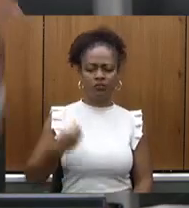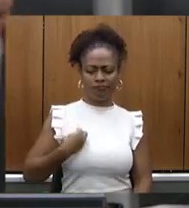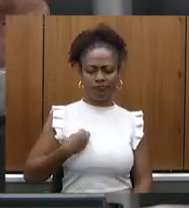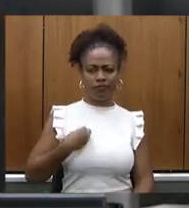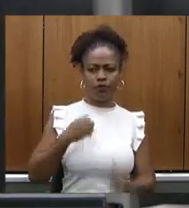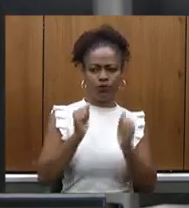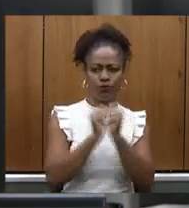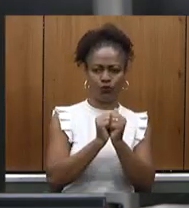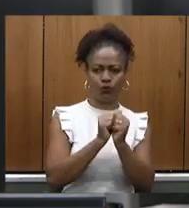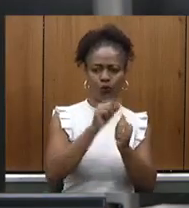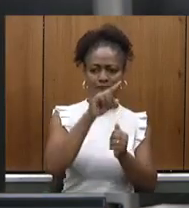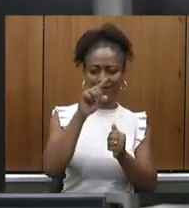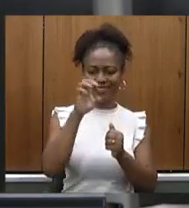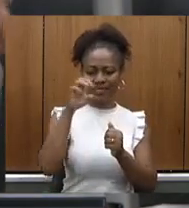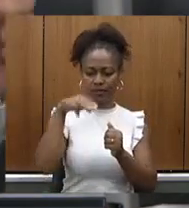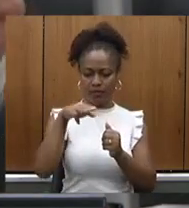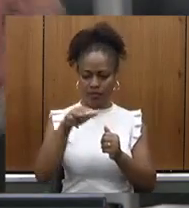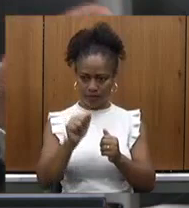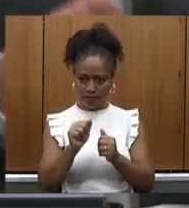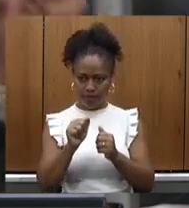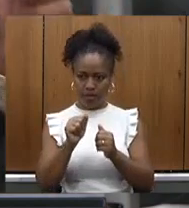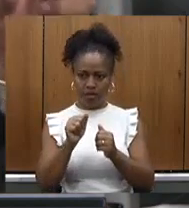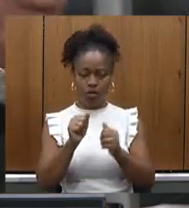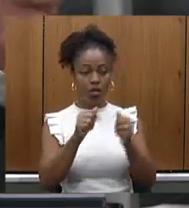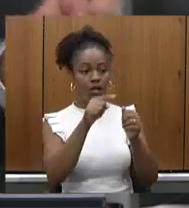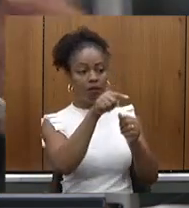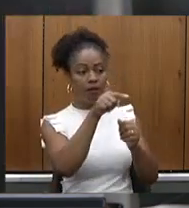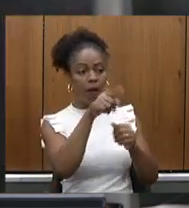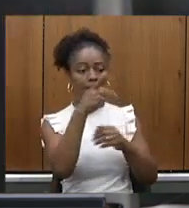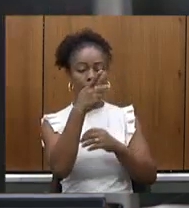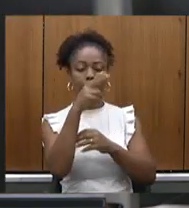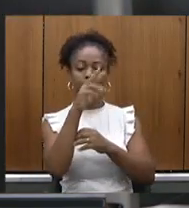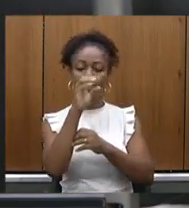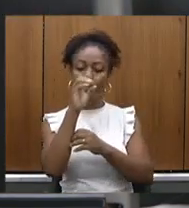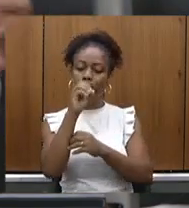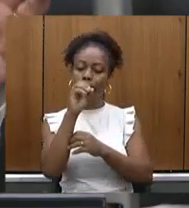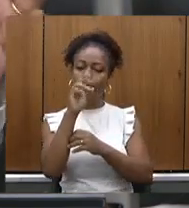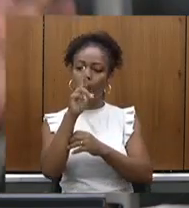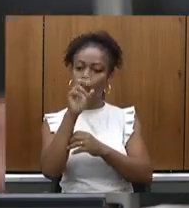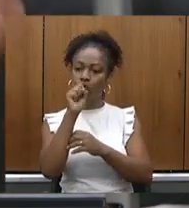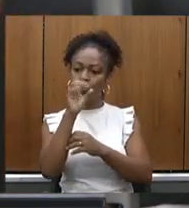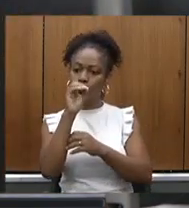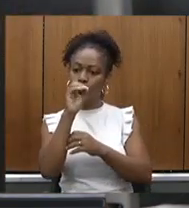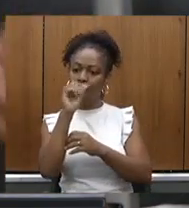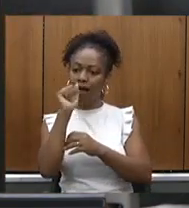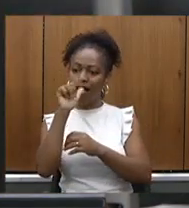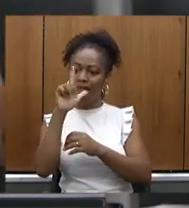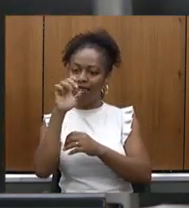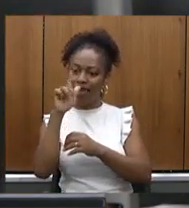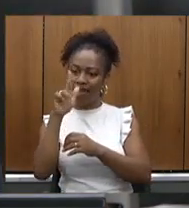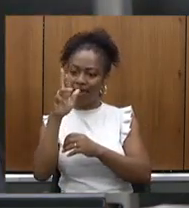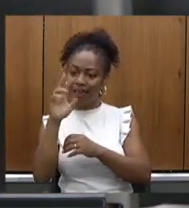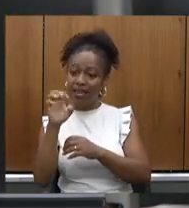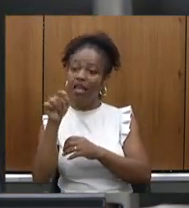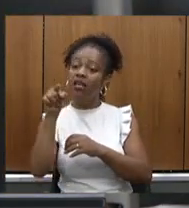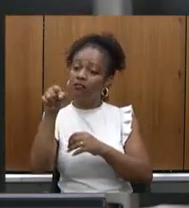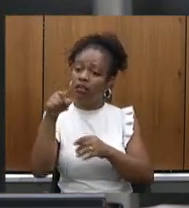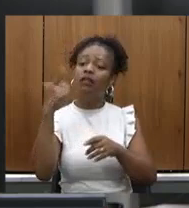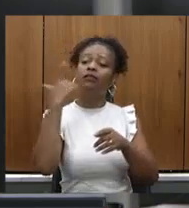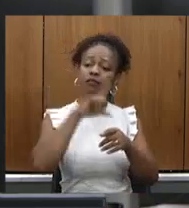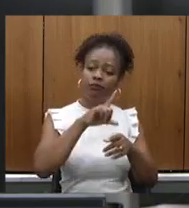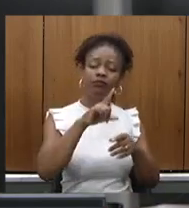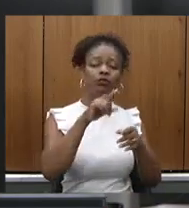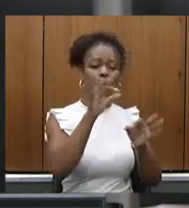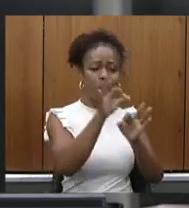cidade de Pouso Alegre para levar recursos do valor a Minas que vossa excelência tão bem soube cuidar comandar esse